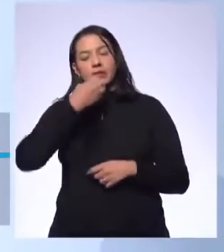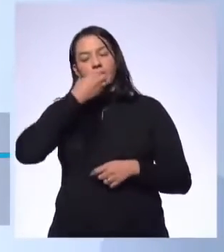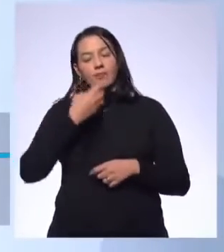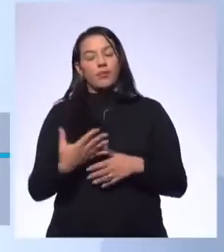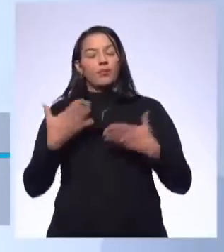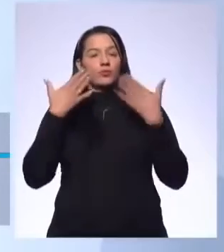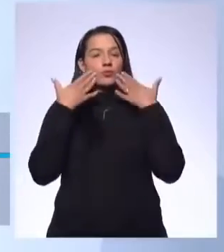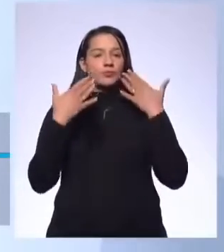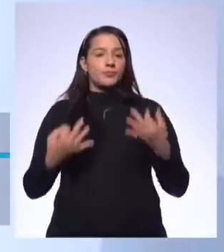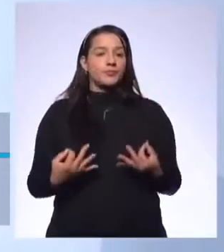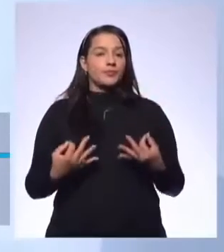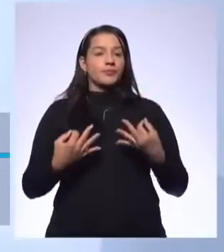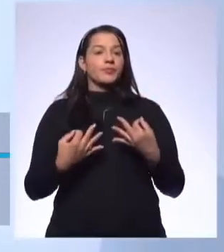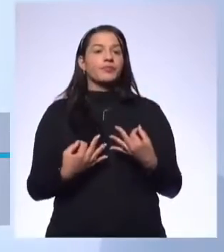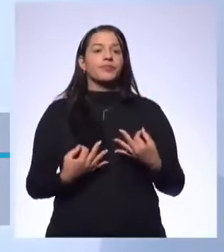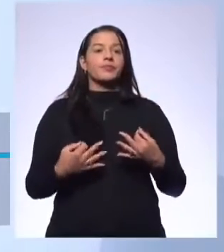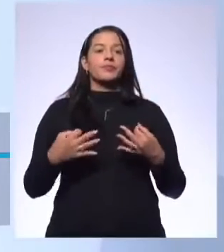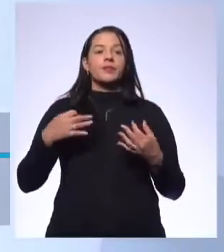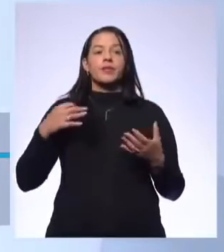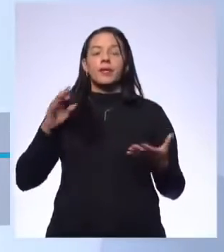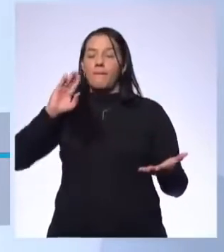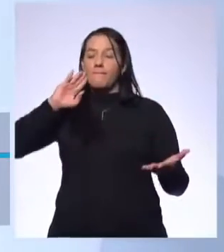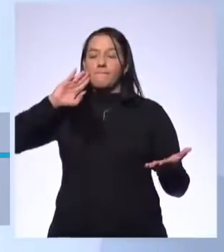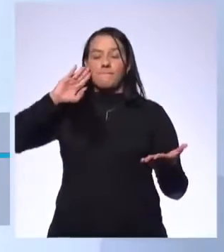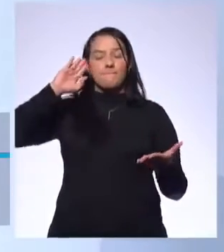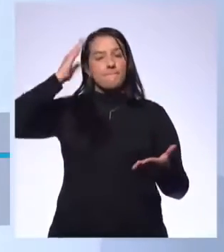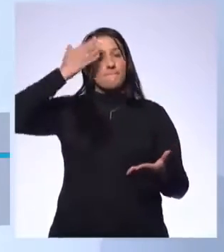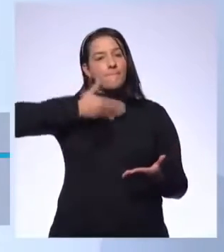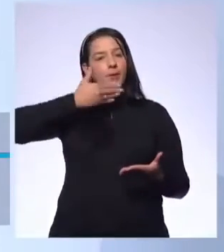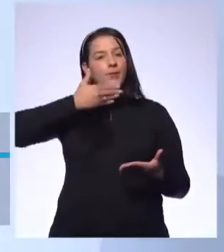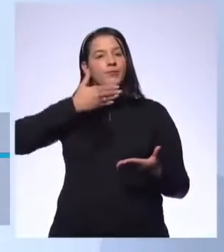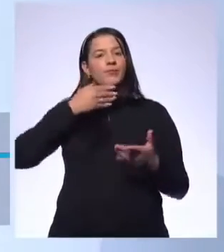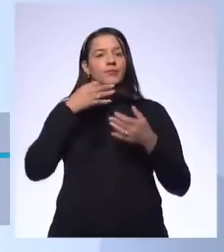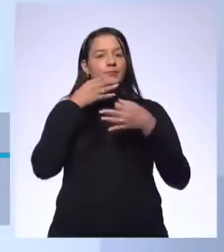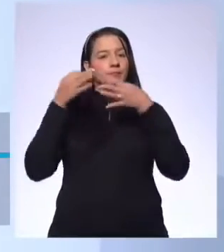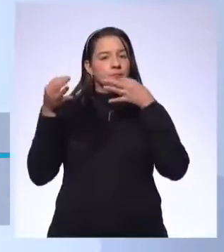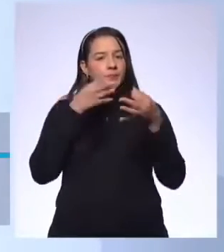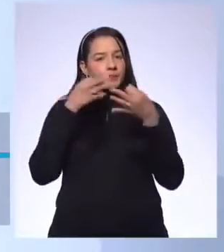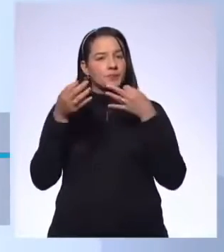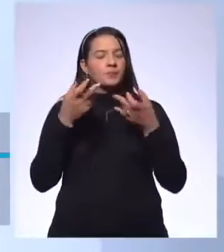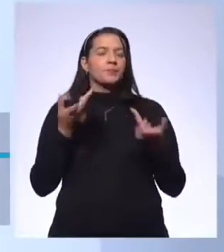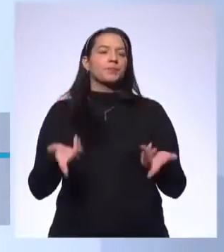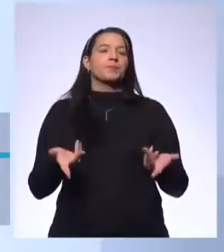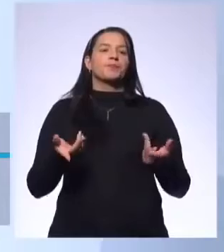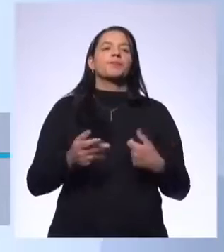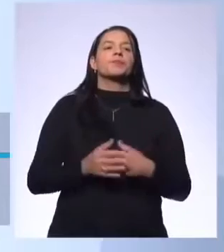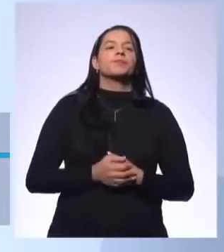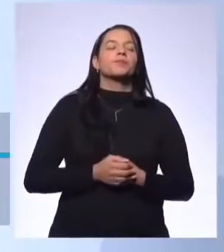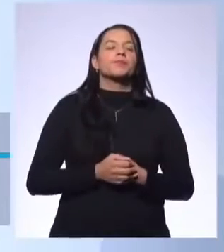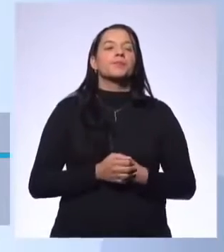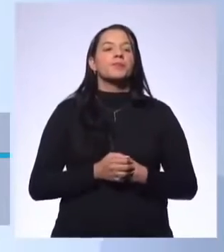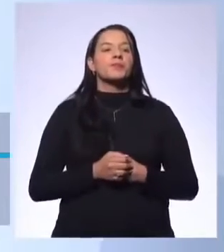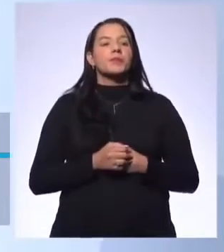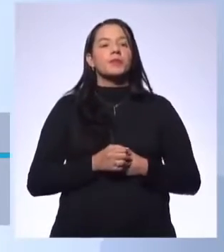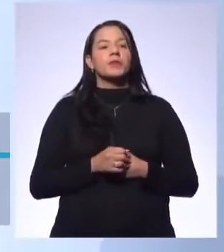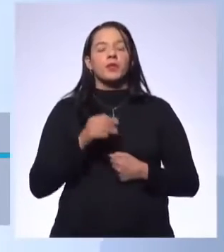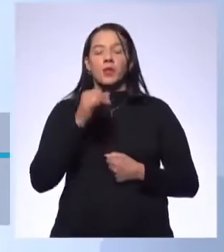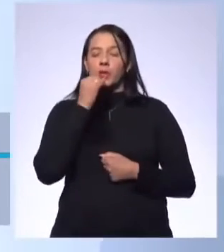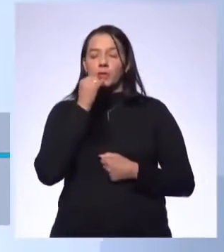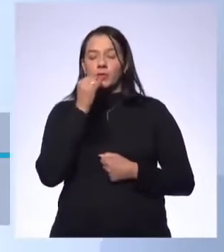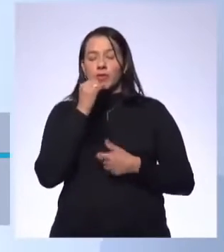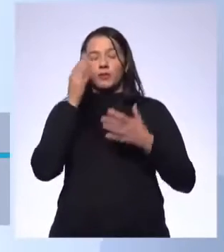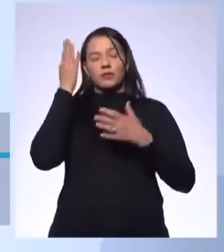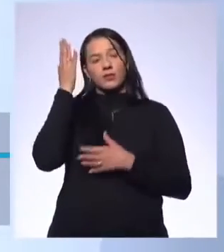que sejam fatos que comprovem aqueles argumentos. A discussão a respeito destes exemplos, que eu sei